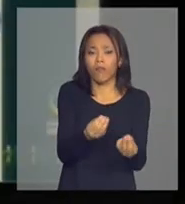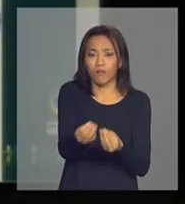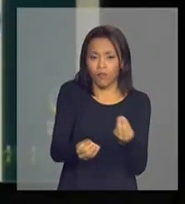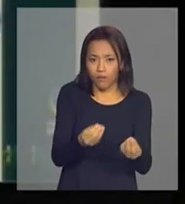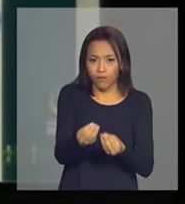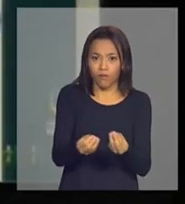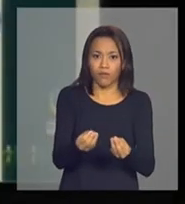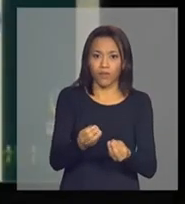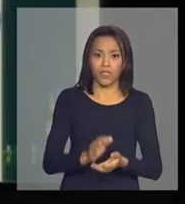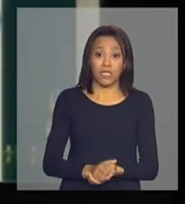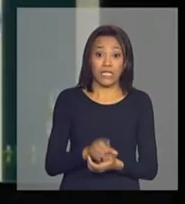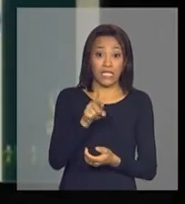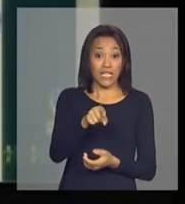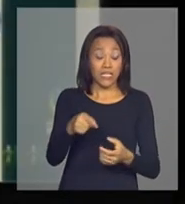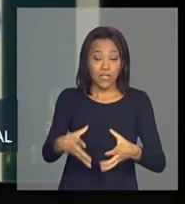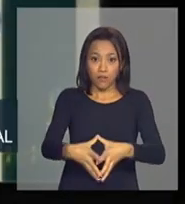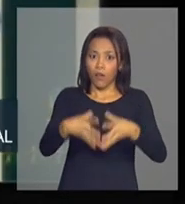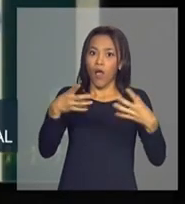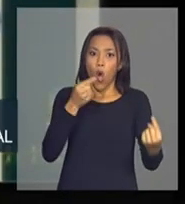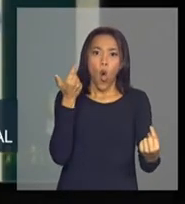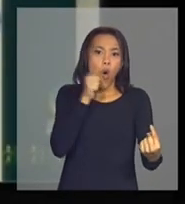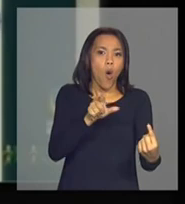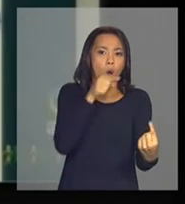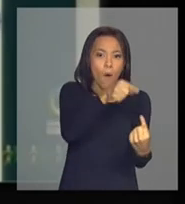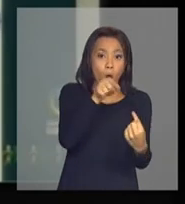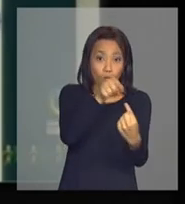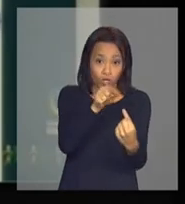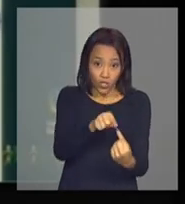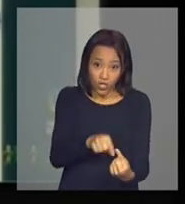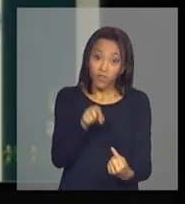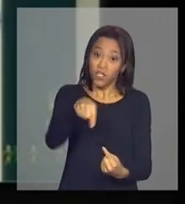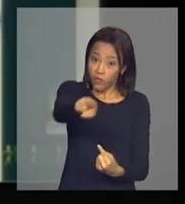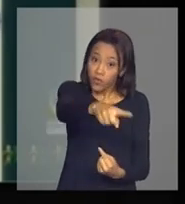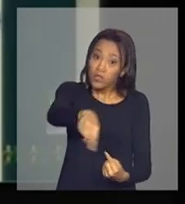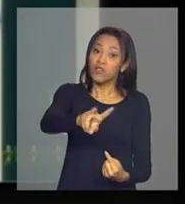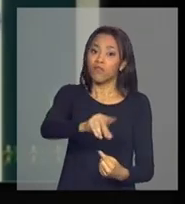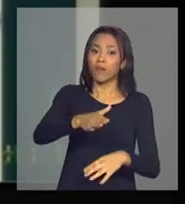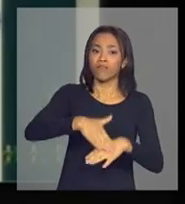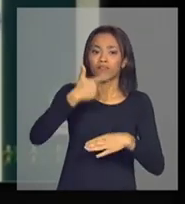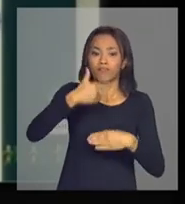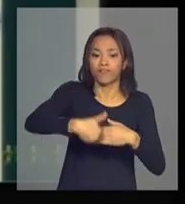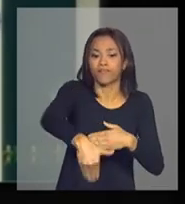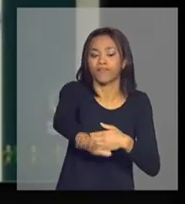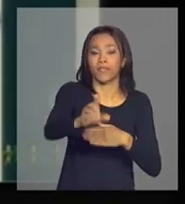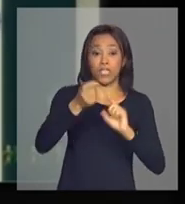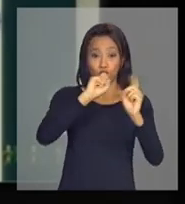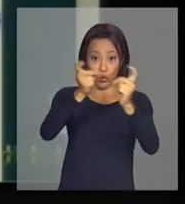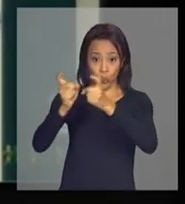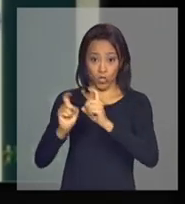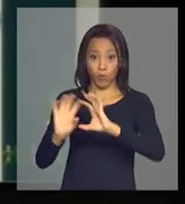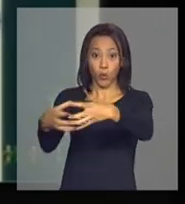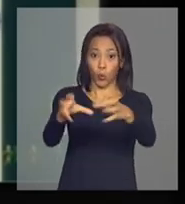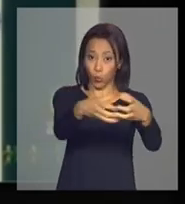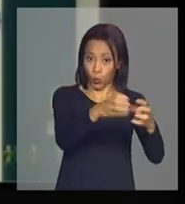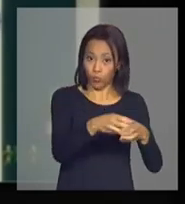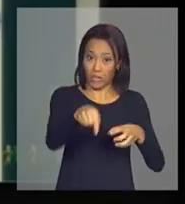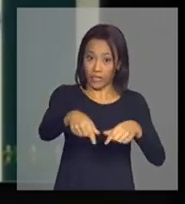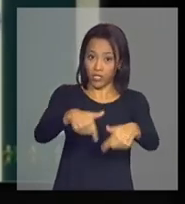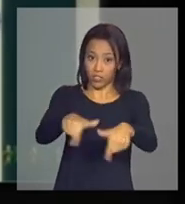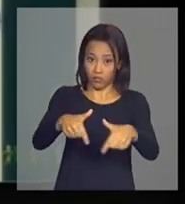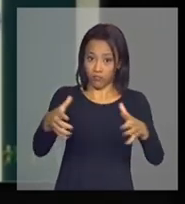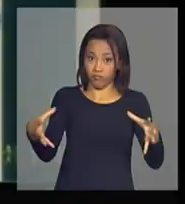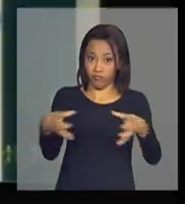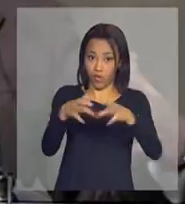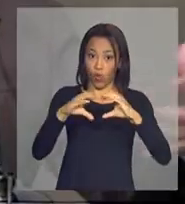grandes objetivos para o debate que vocês vão realizar nos seus grupos de trabalho, e eles são produto da